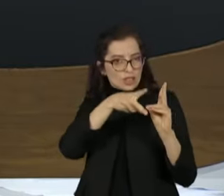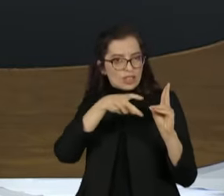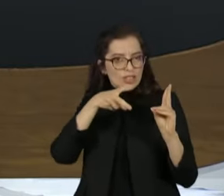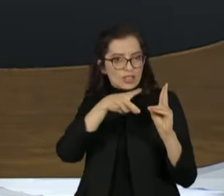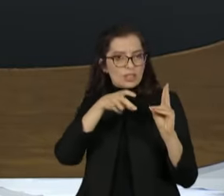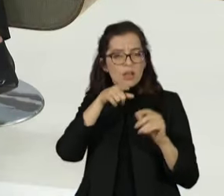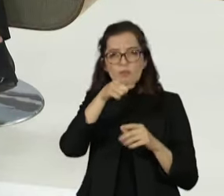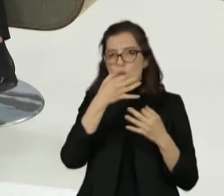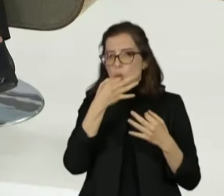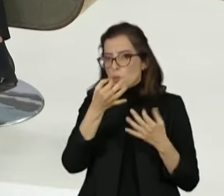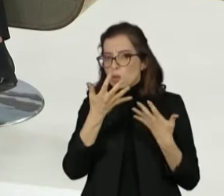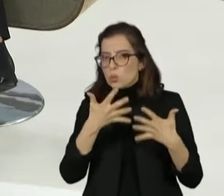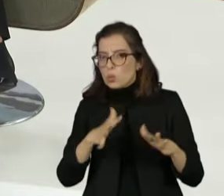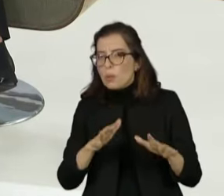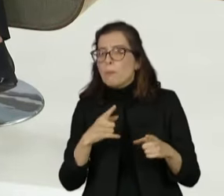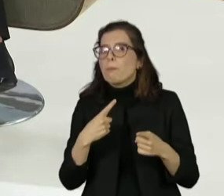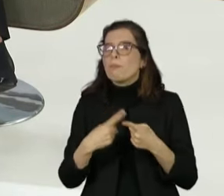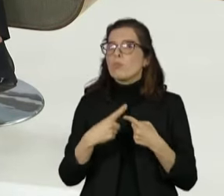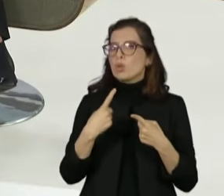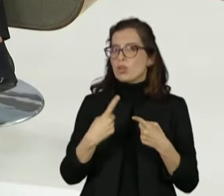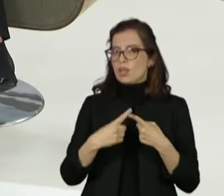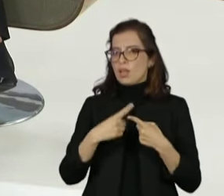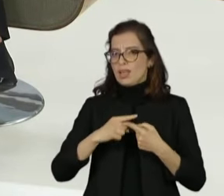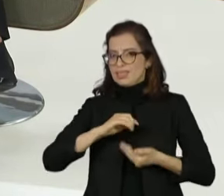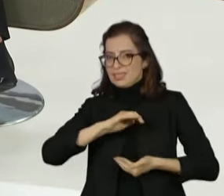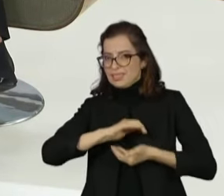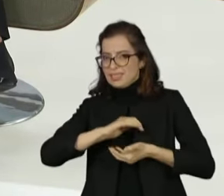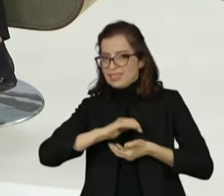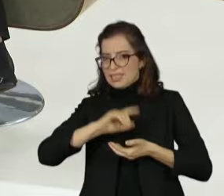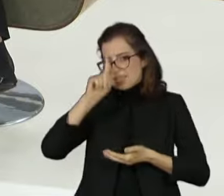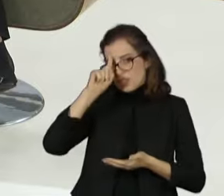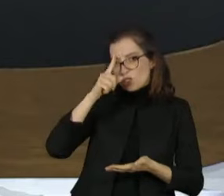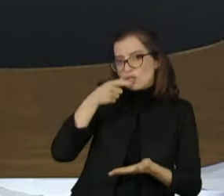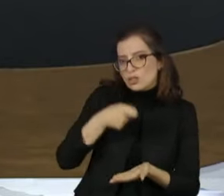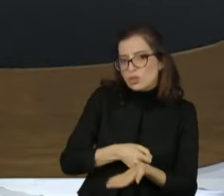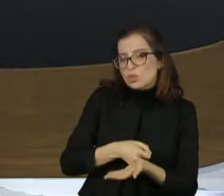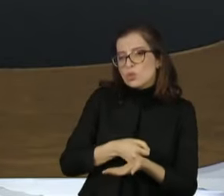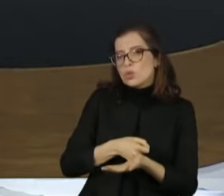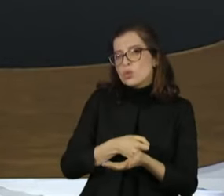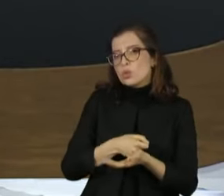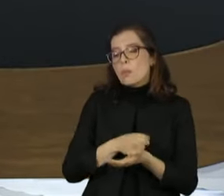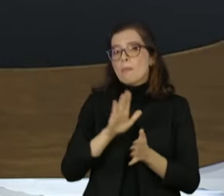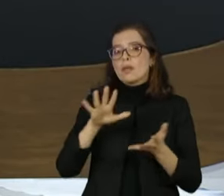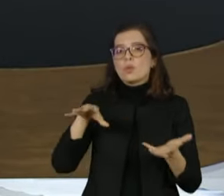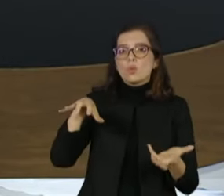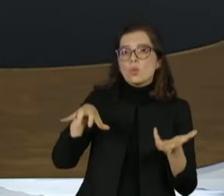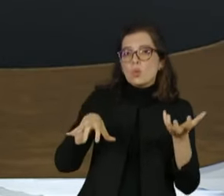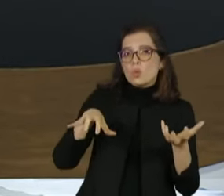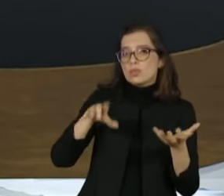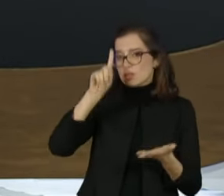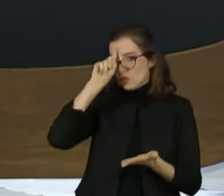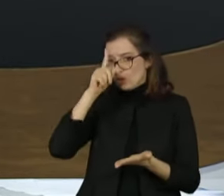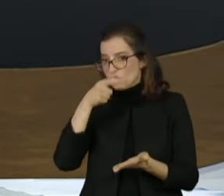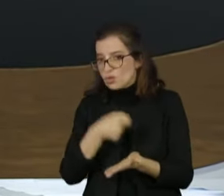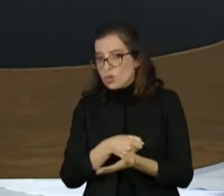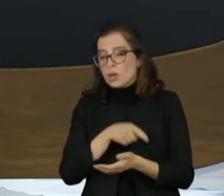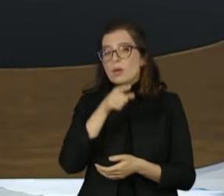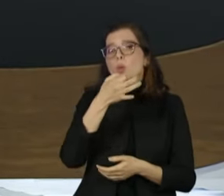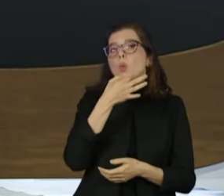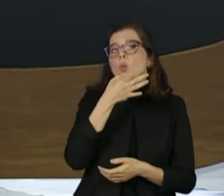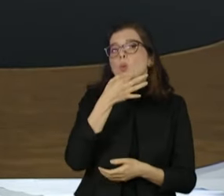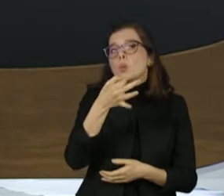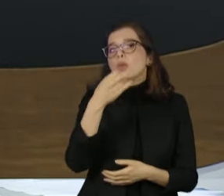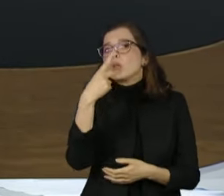Congresso. Tem um projeto na Câmara que trata a esse respeito. Como parlamentar, qual é a sua posição em relação a esse projeto